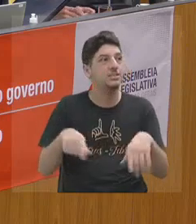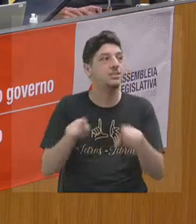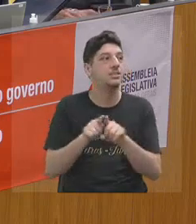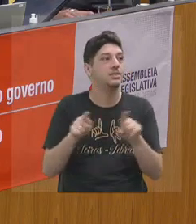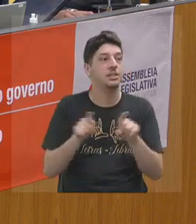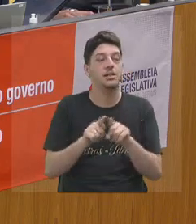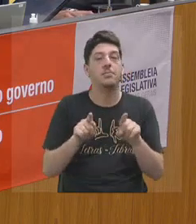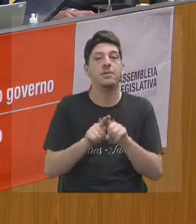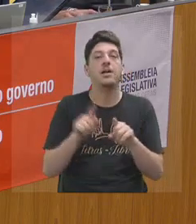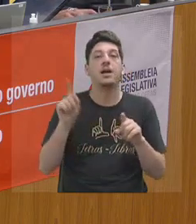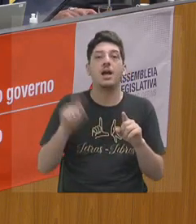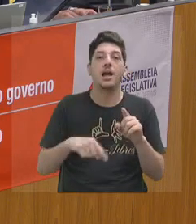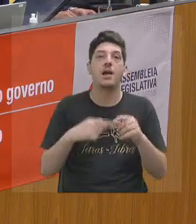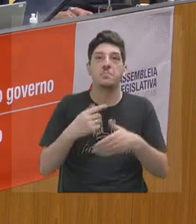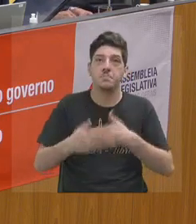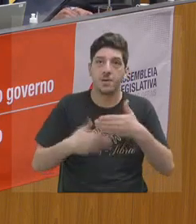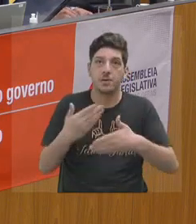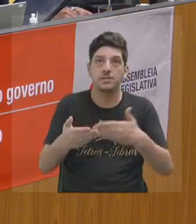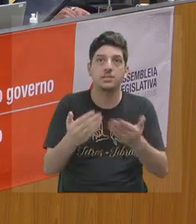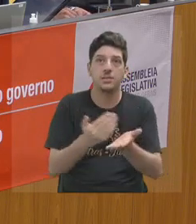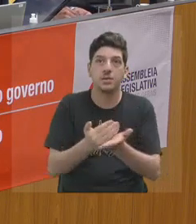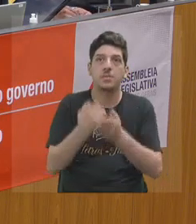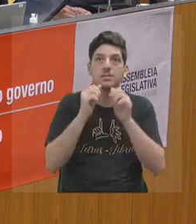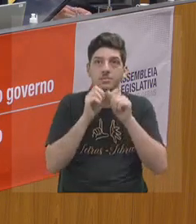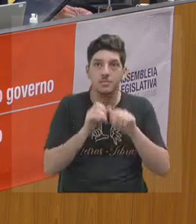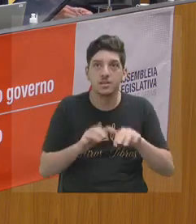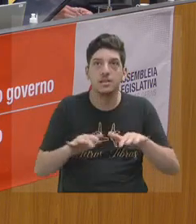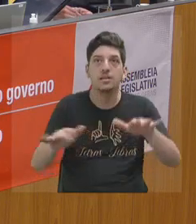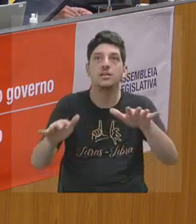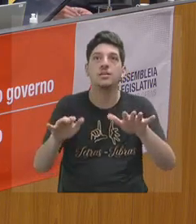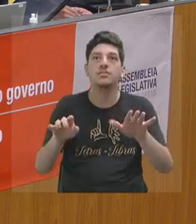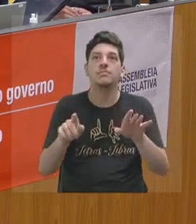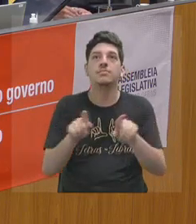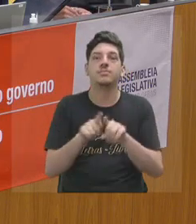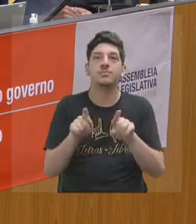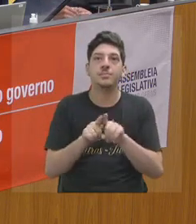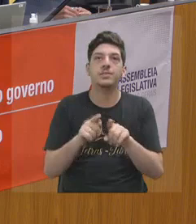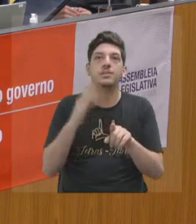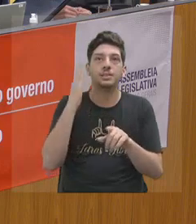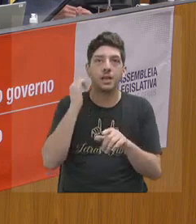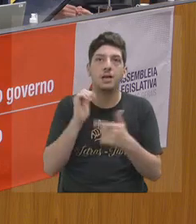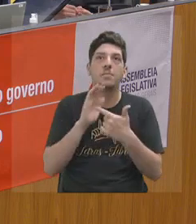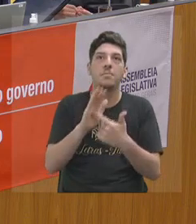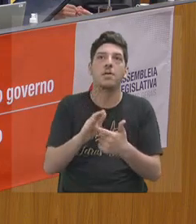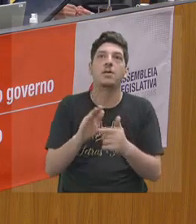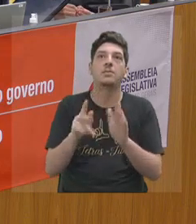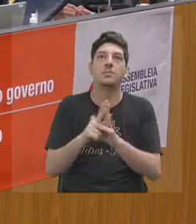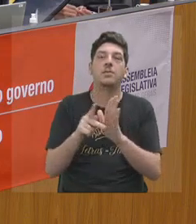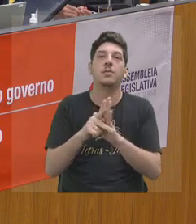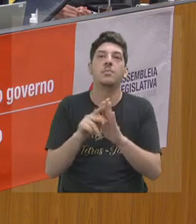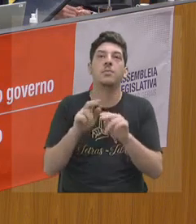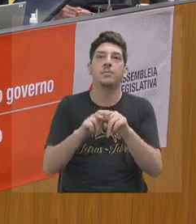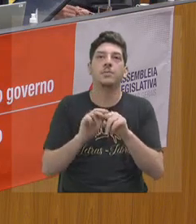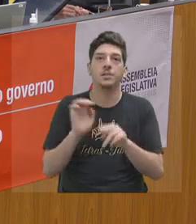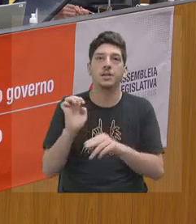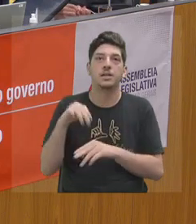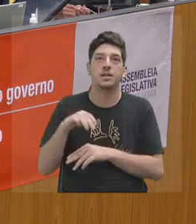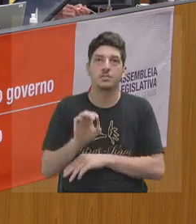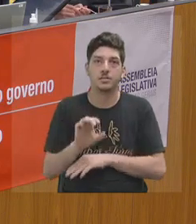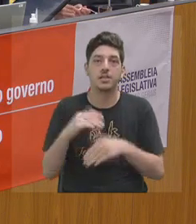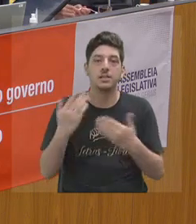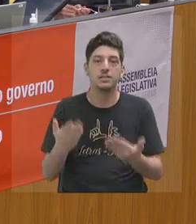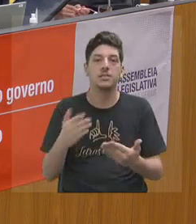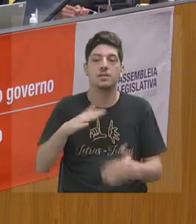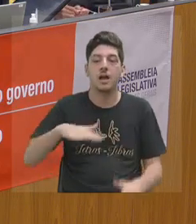então é também um processo de interiorização que é carregada pela EMC. Então, toda a área